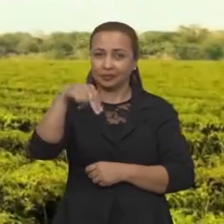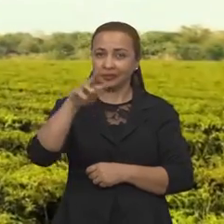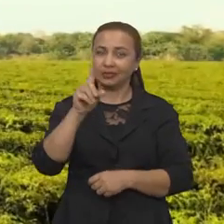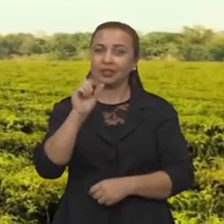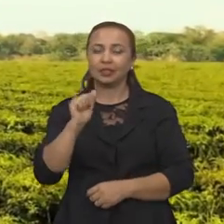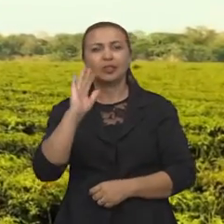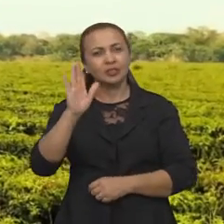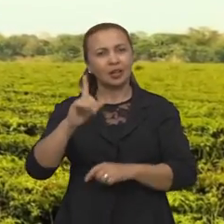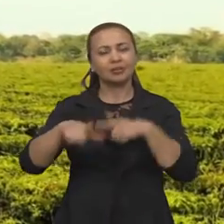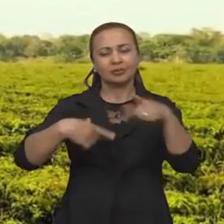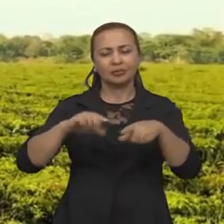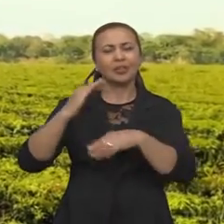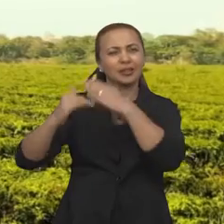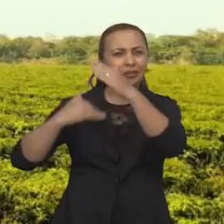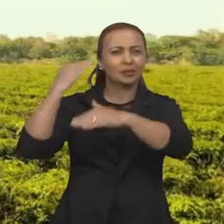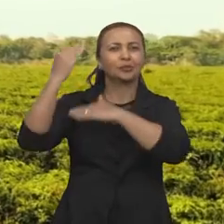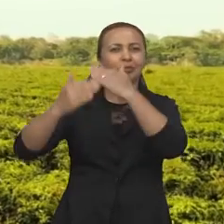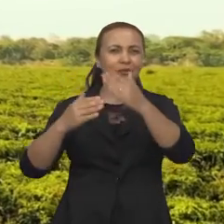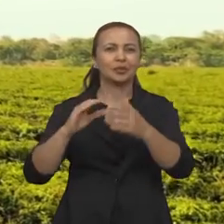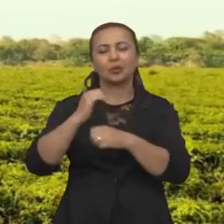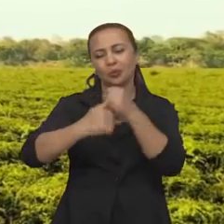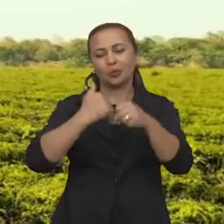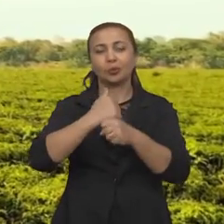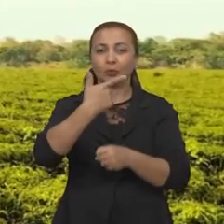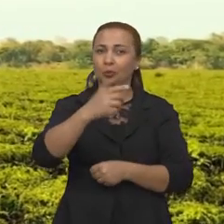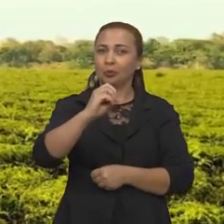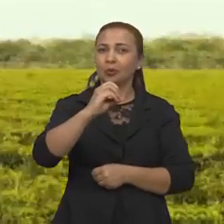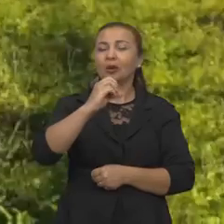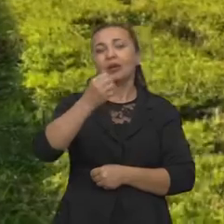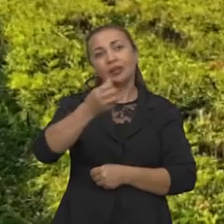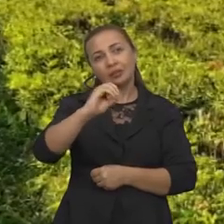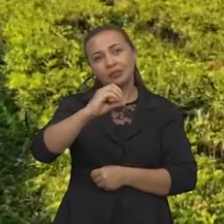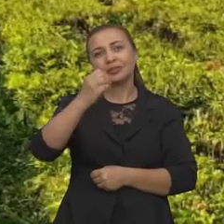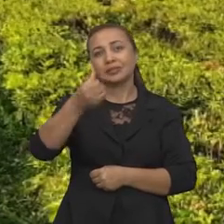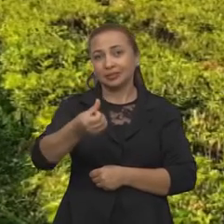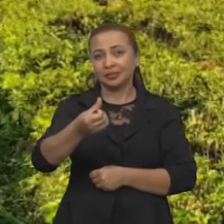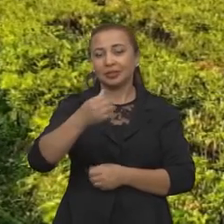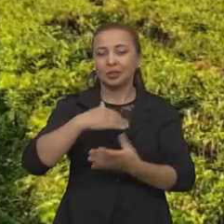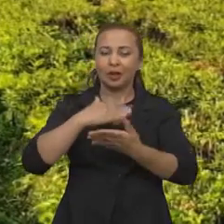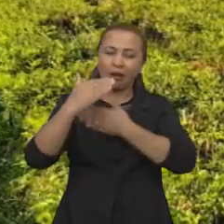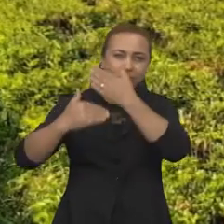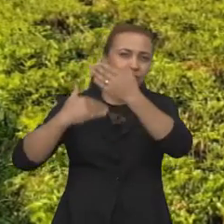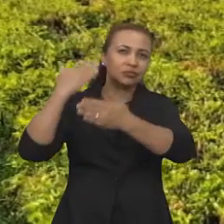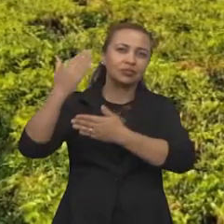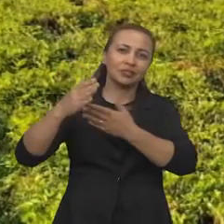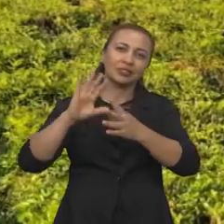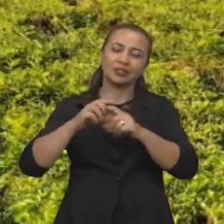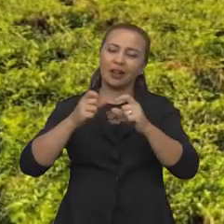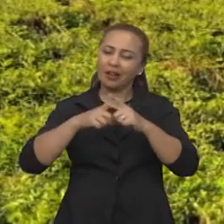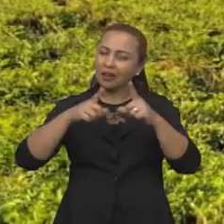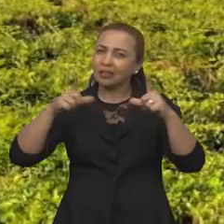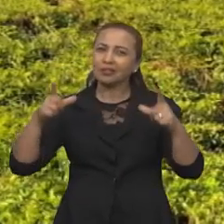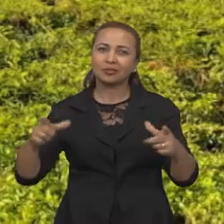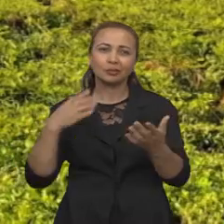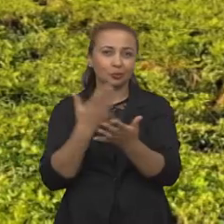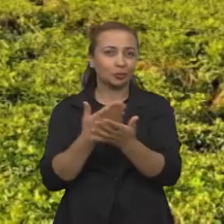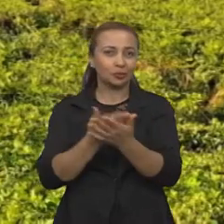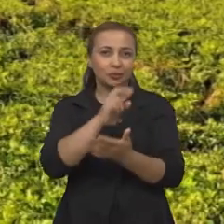tempo, desde 2006 o meu grupo trabalha com o Jaborandi. O Jaborandi já é largamente